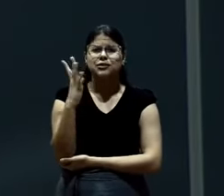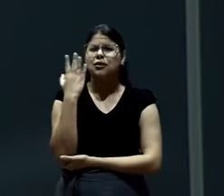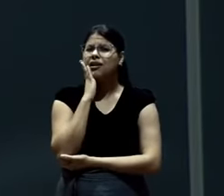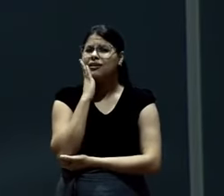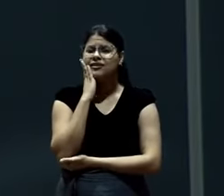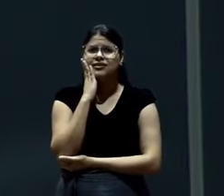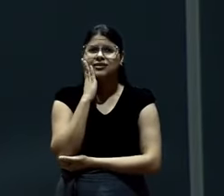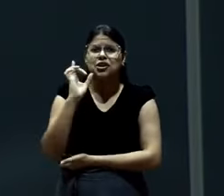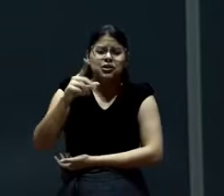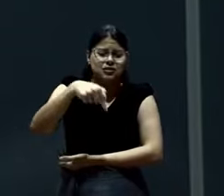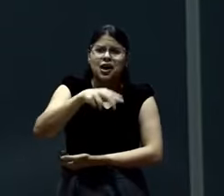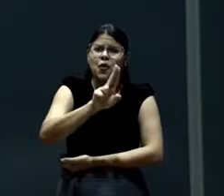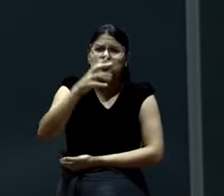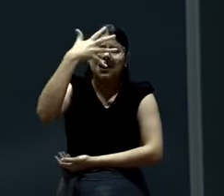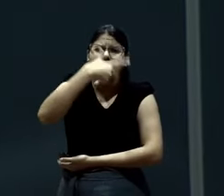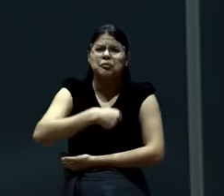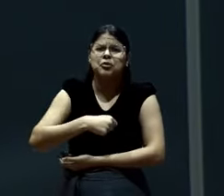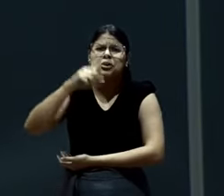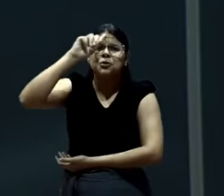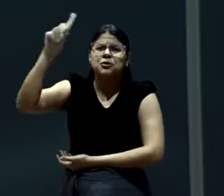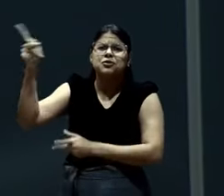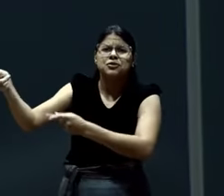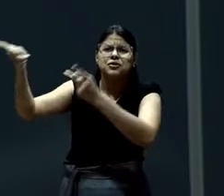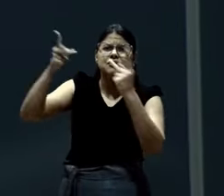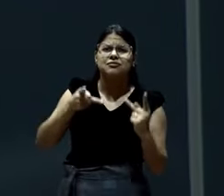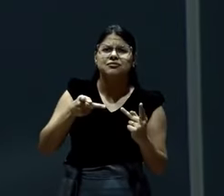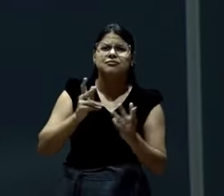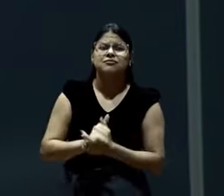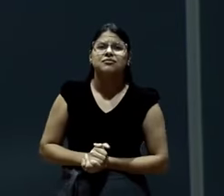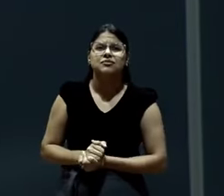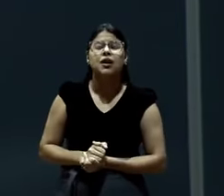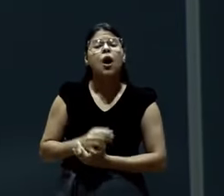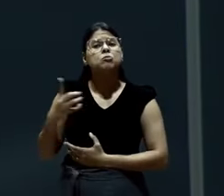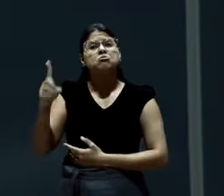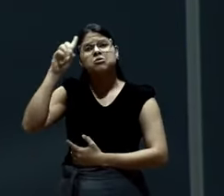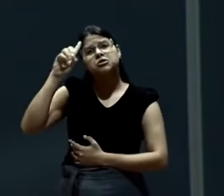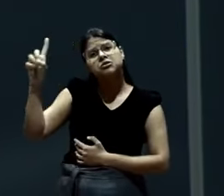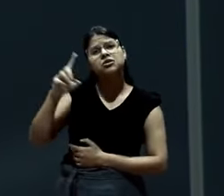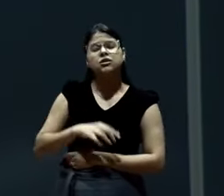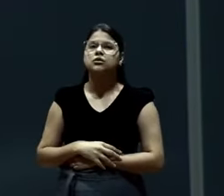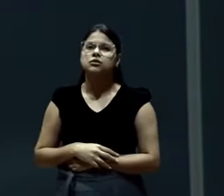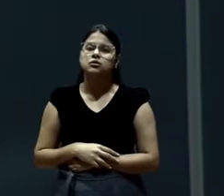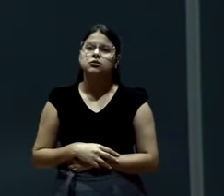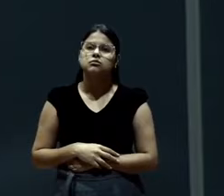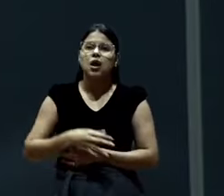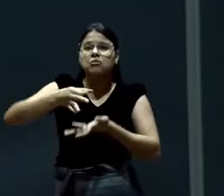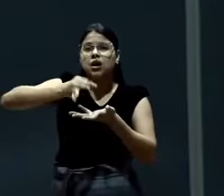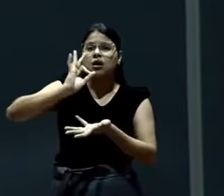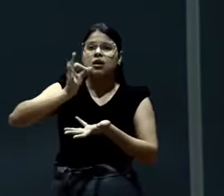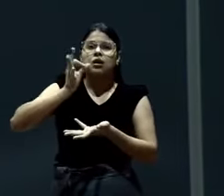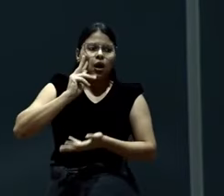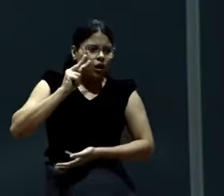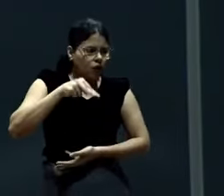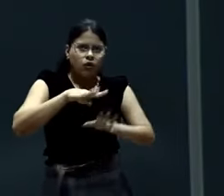Só vai usar essas coisas bonitas. Quando vier visita. Aí um belo dia eu chego. Para tomar café. Está